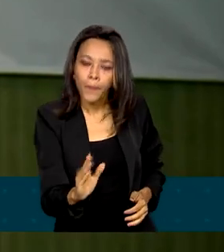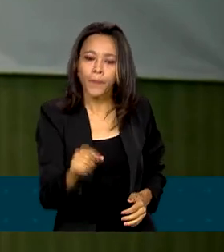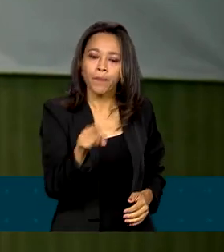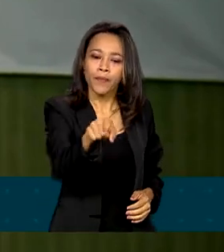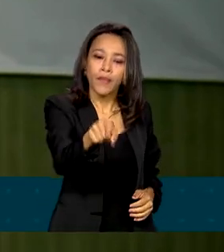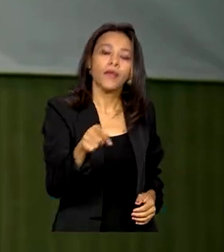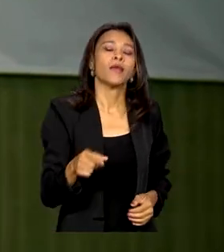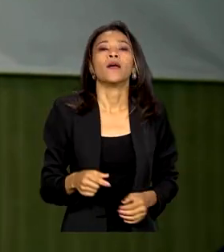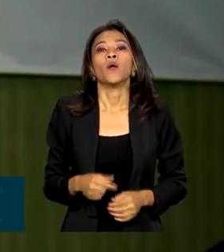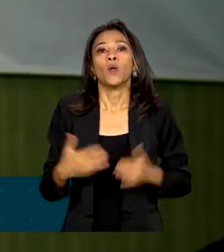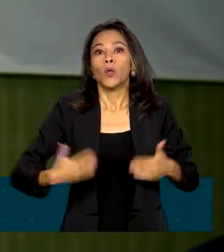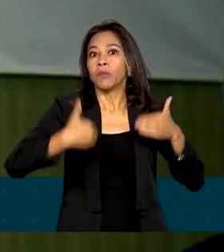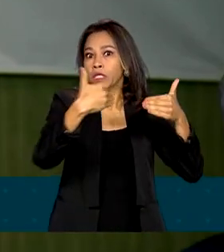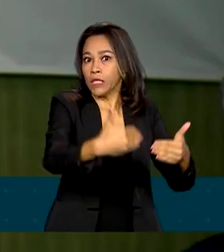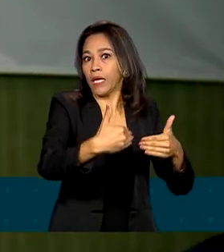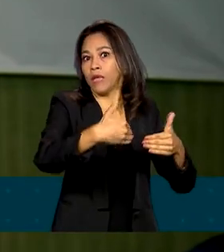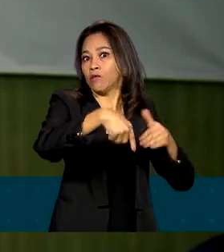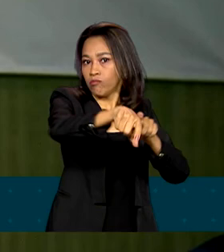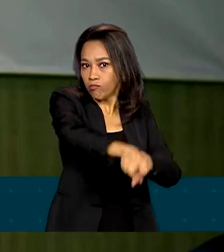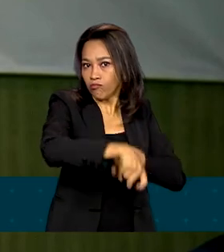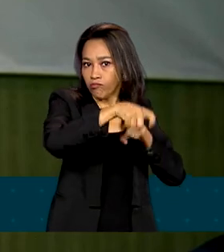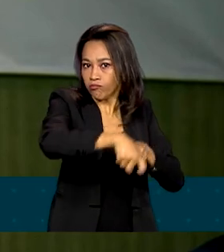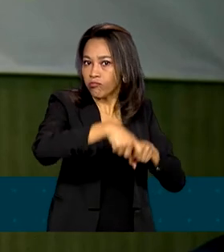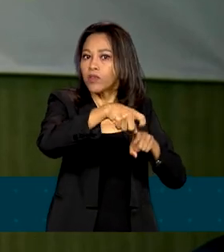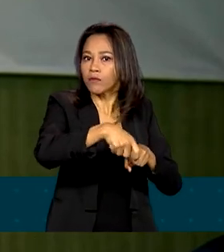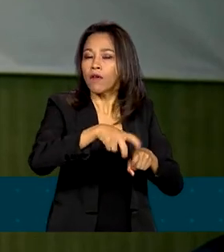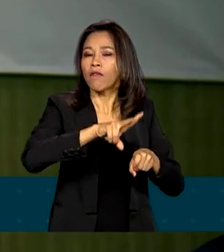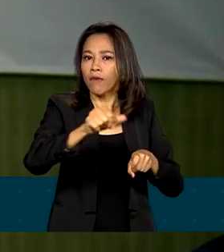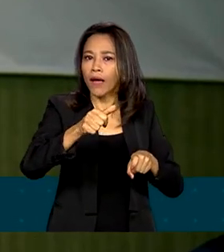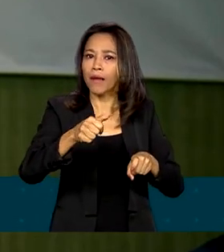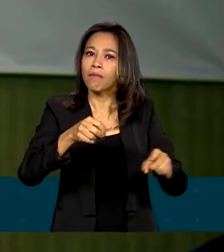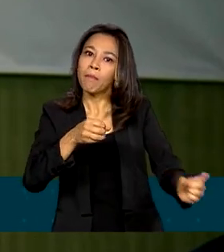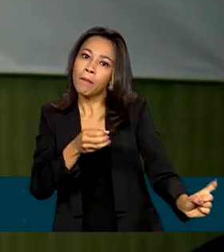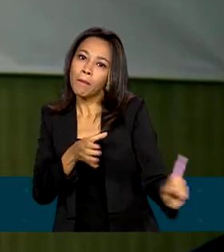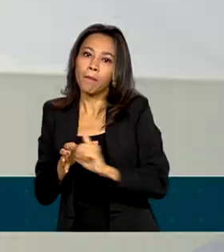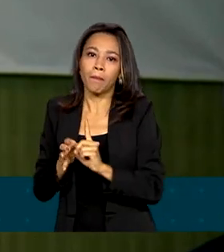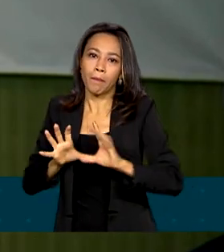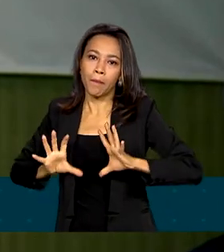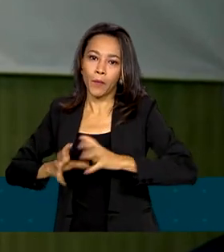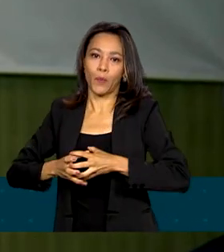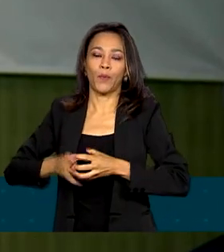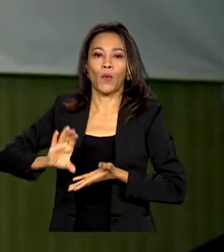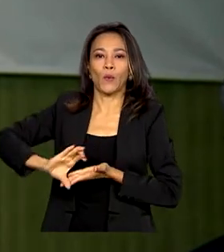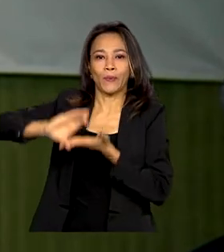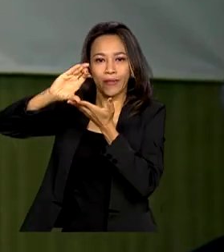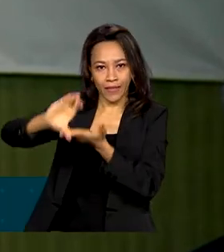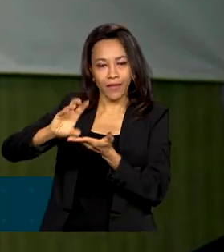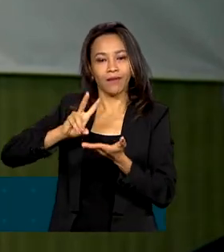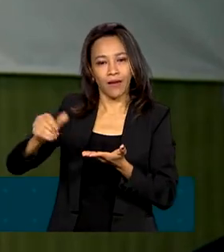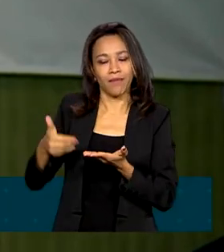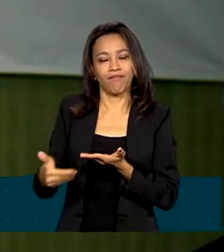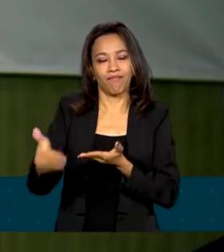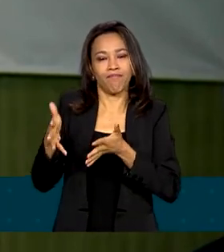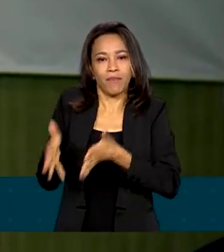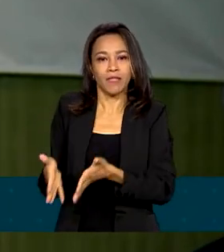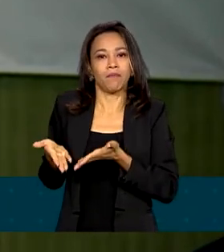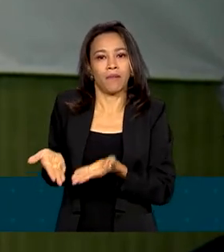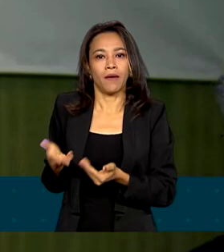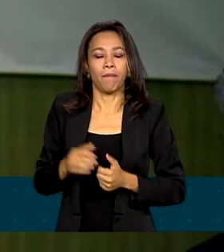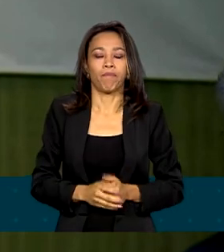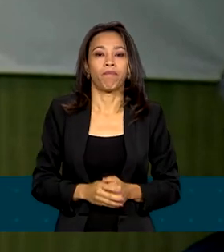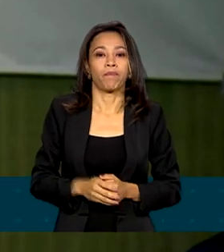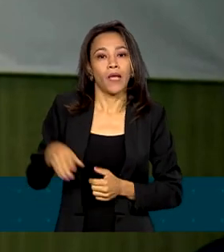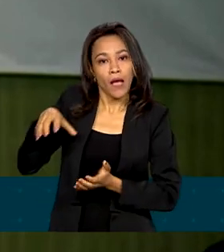Desenvolvimento Agrário vai fazer parte do Conselho da CAMEX. A orientação da